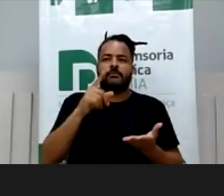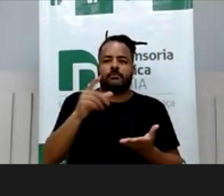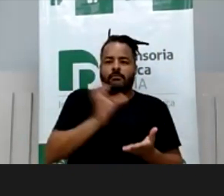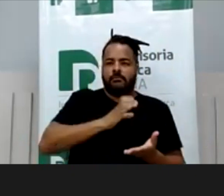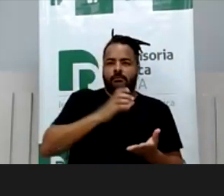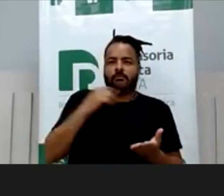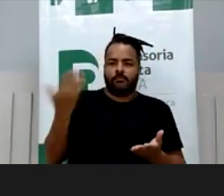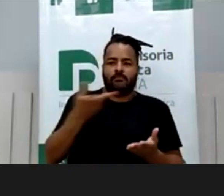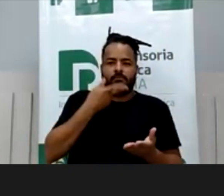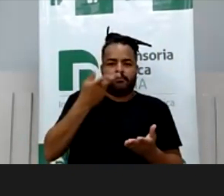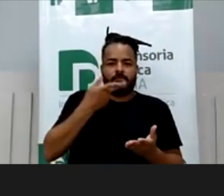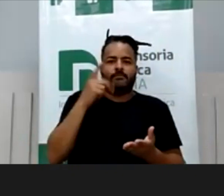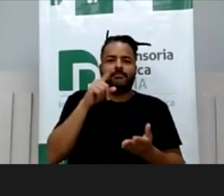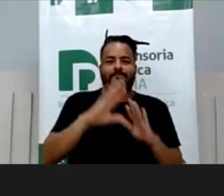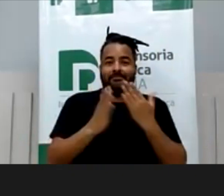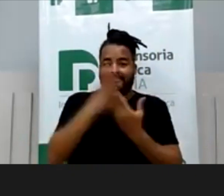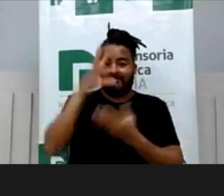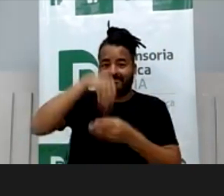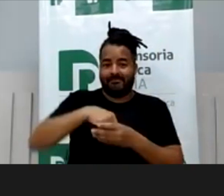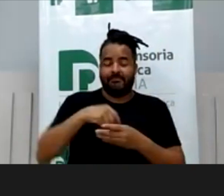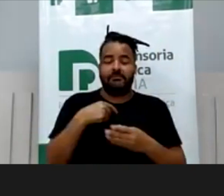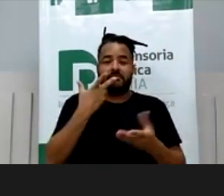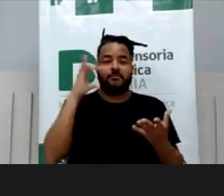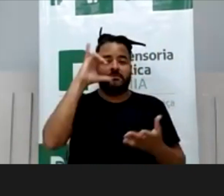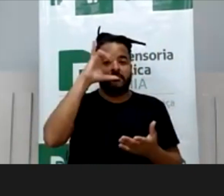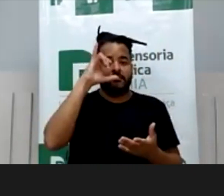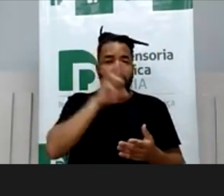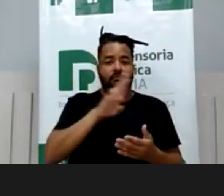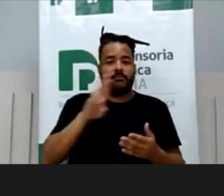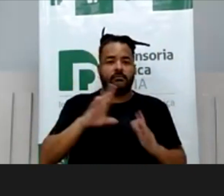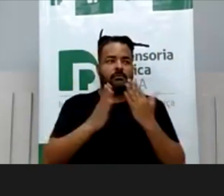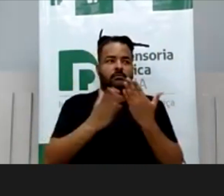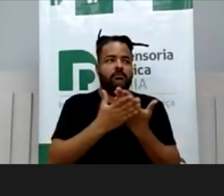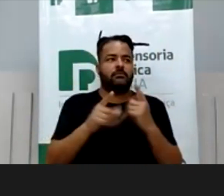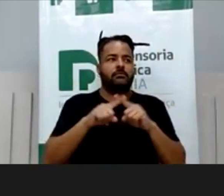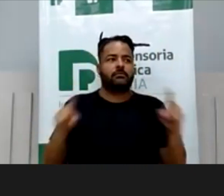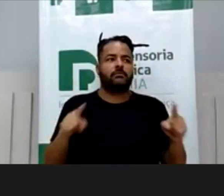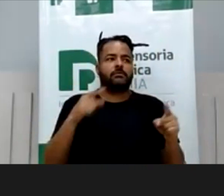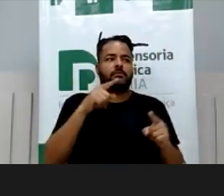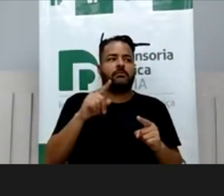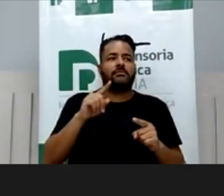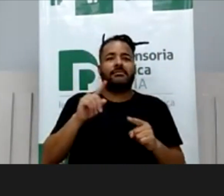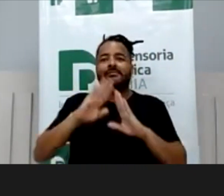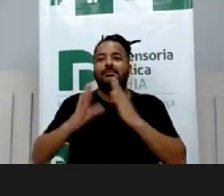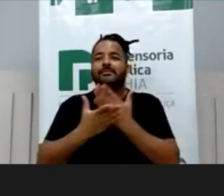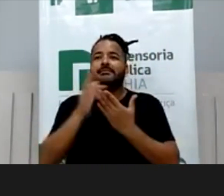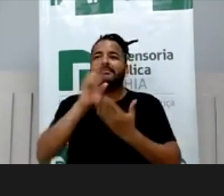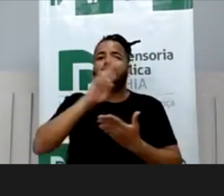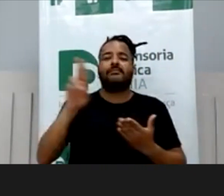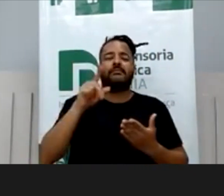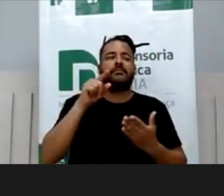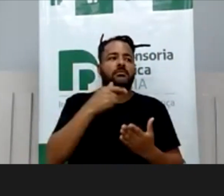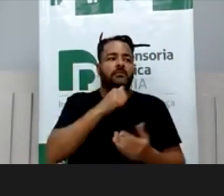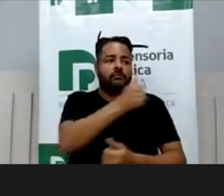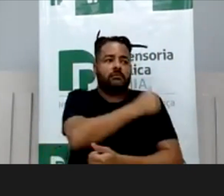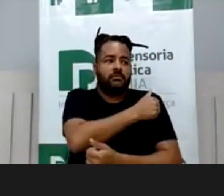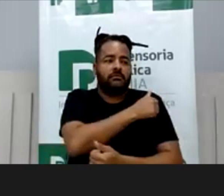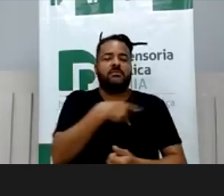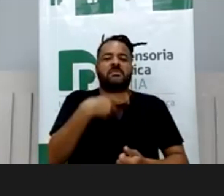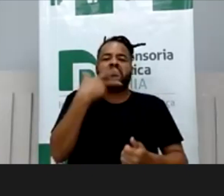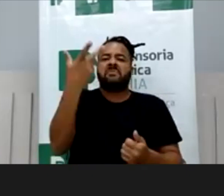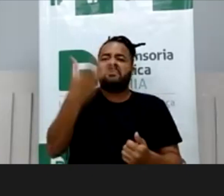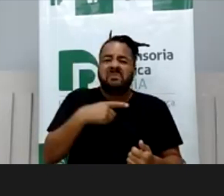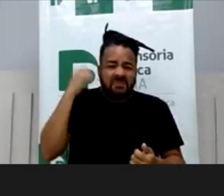escolas, hoje está sendo criado o Instagram com o nome da escola, mas não tem nada a ver oficialmente com a escola, onde os alunos defamam outros,